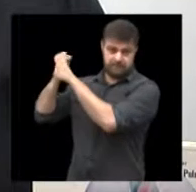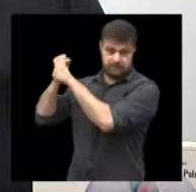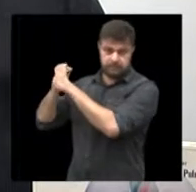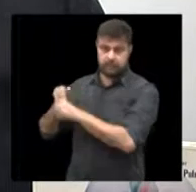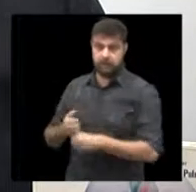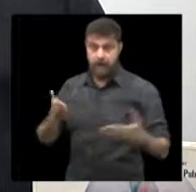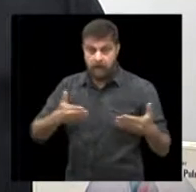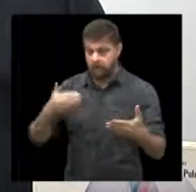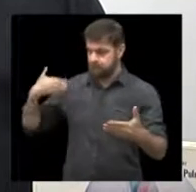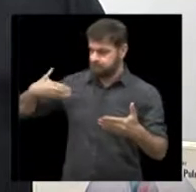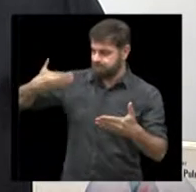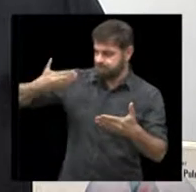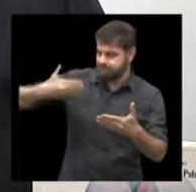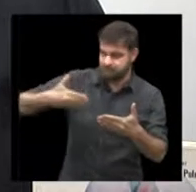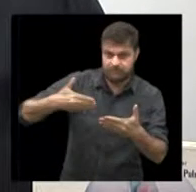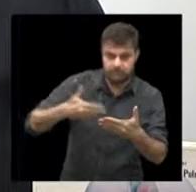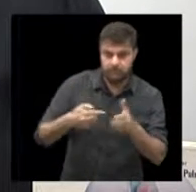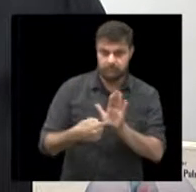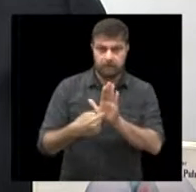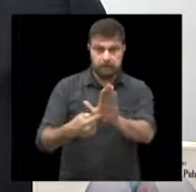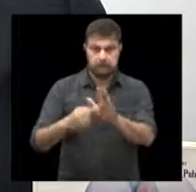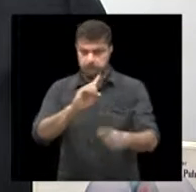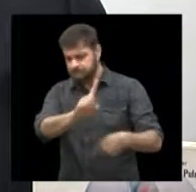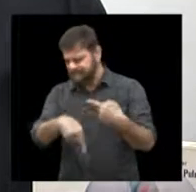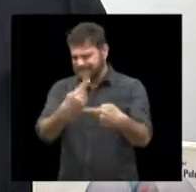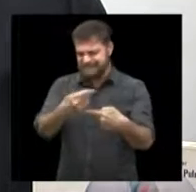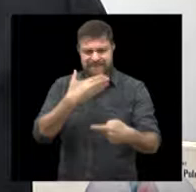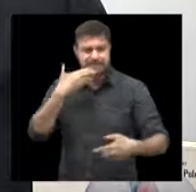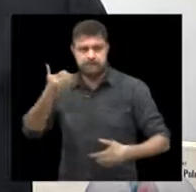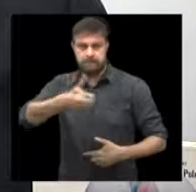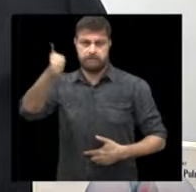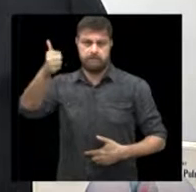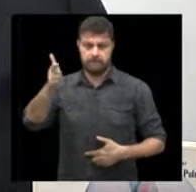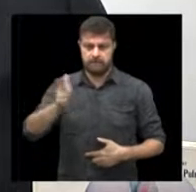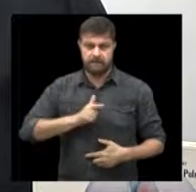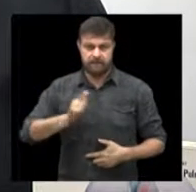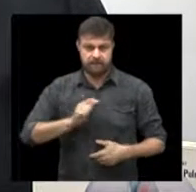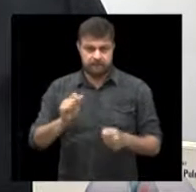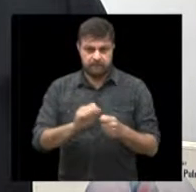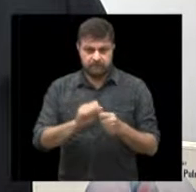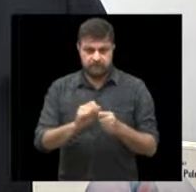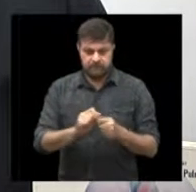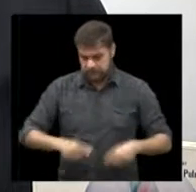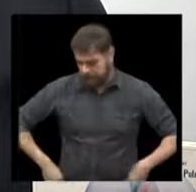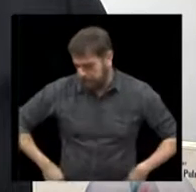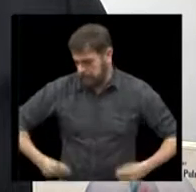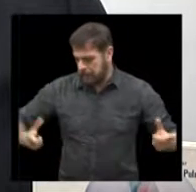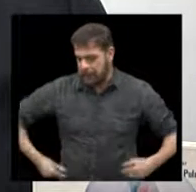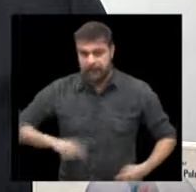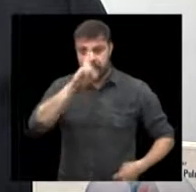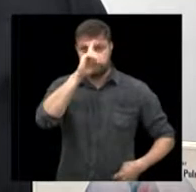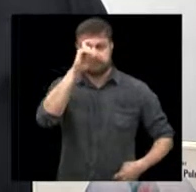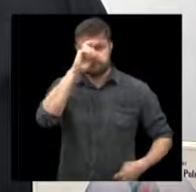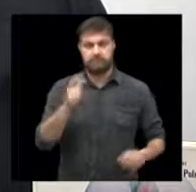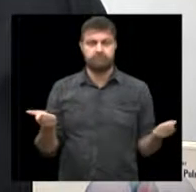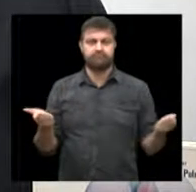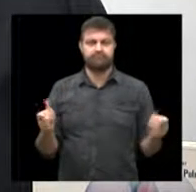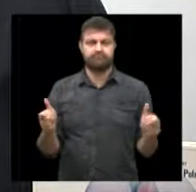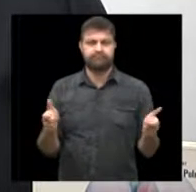anos vem mostrando um avanço, onde houve redução dos gastos hospitalares,